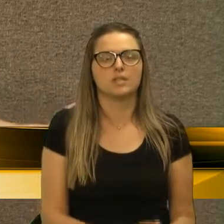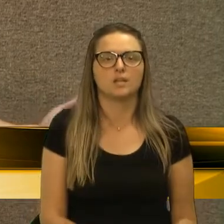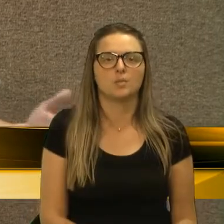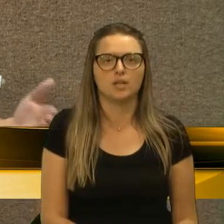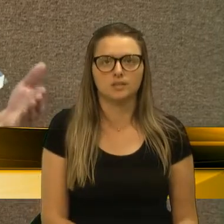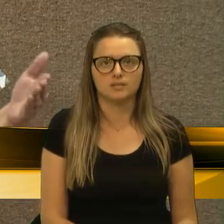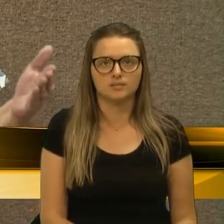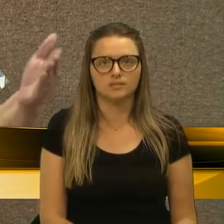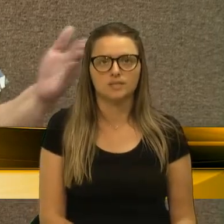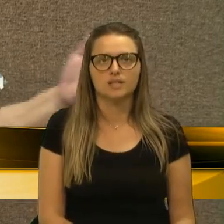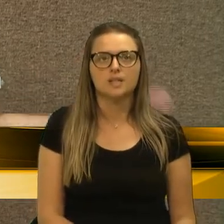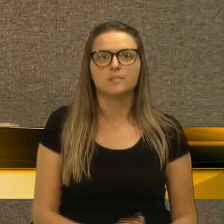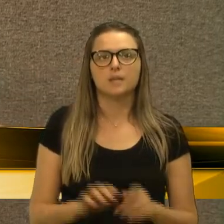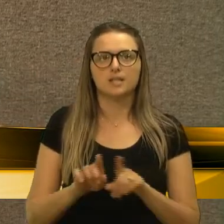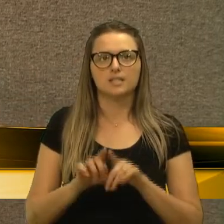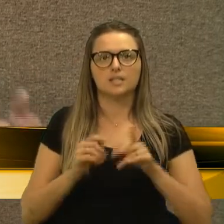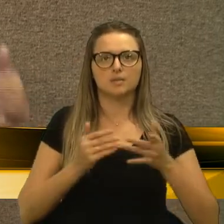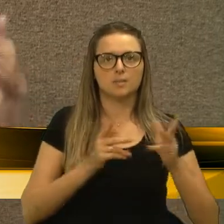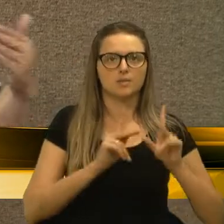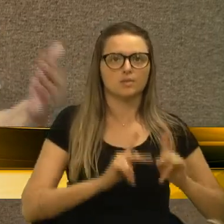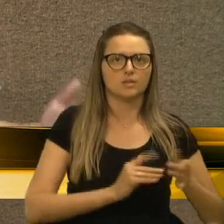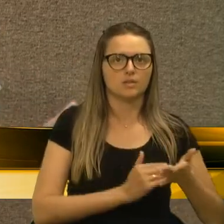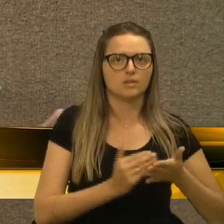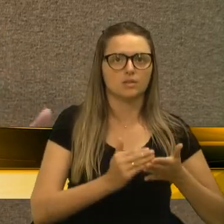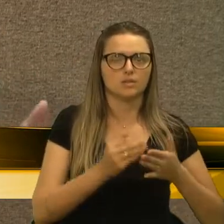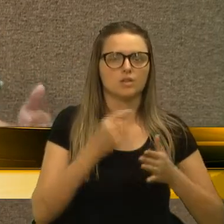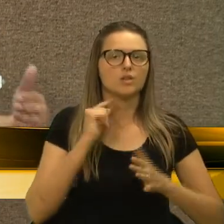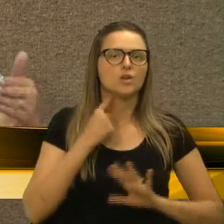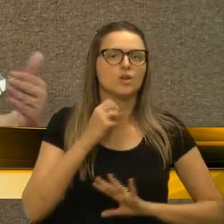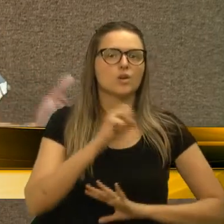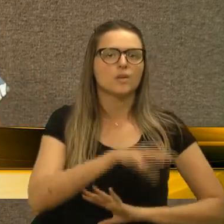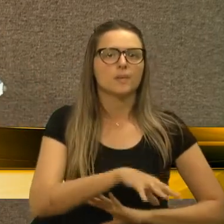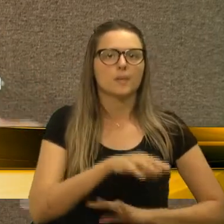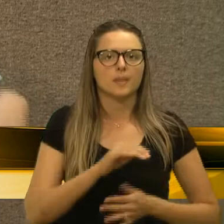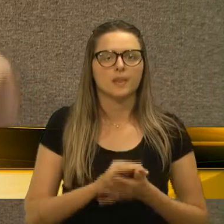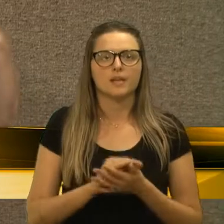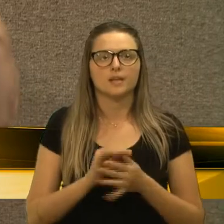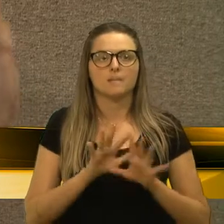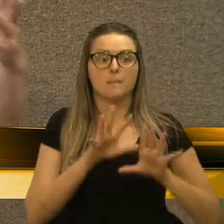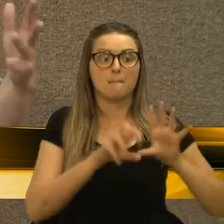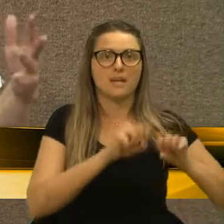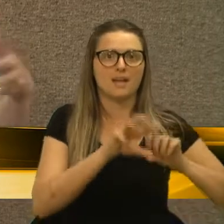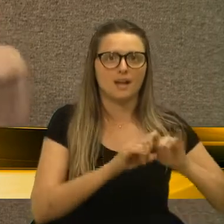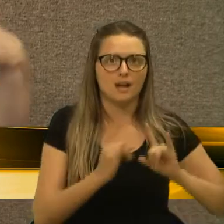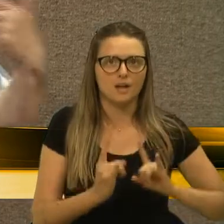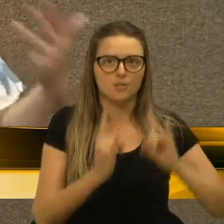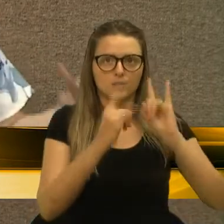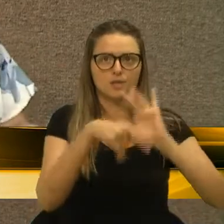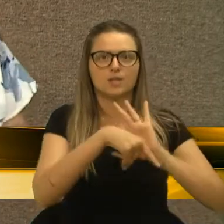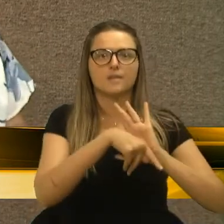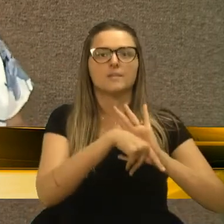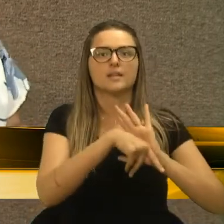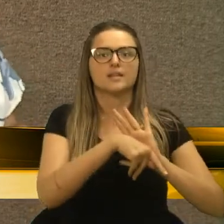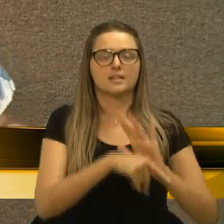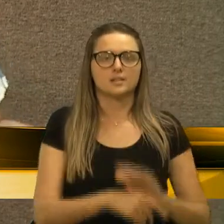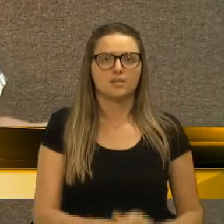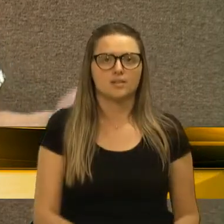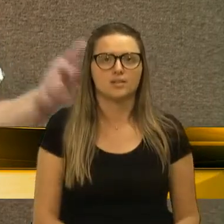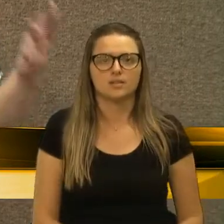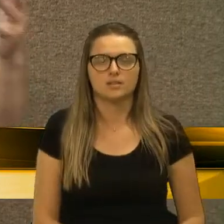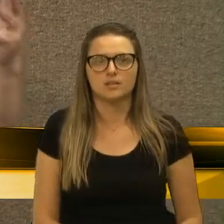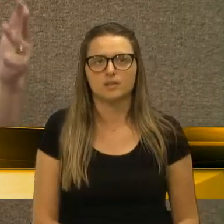onde começou com lixo, alguns moradores invadiram, as paredes começaram a derrubar as paredes,